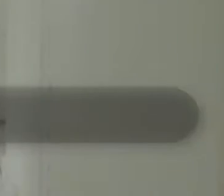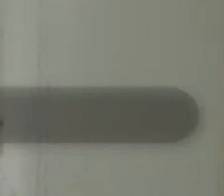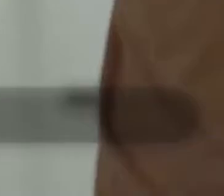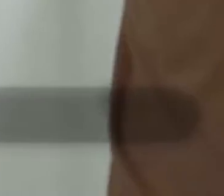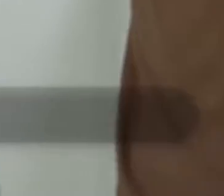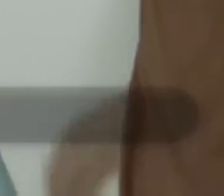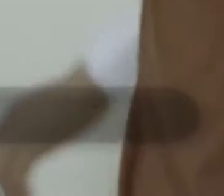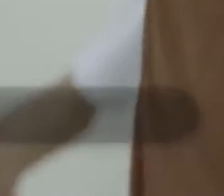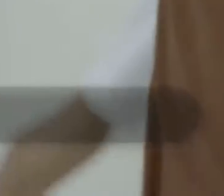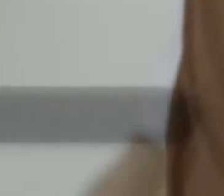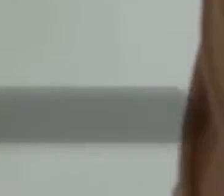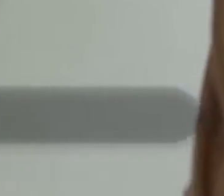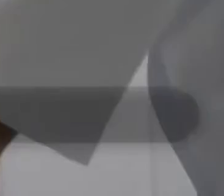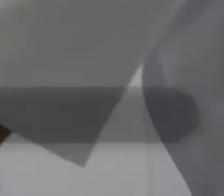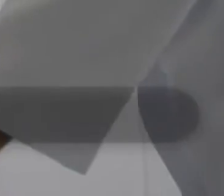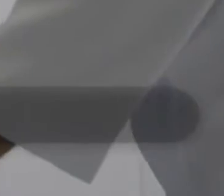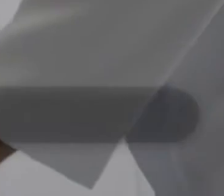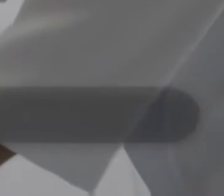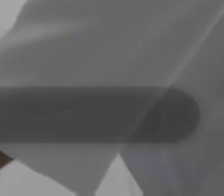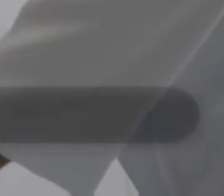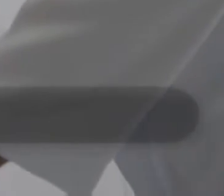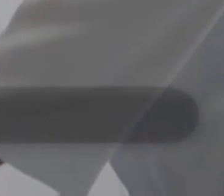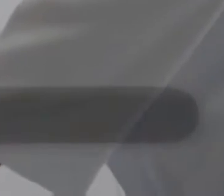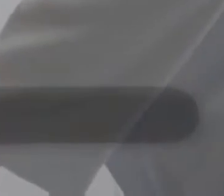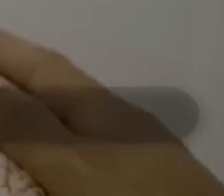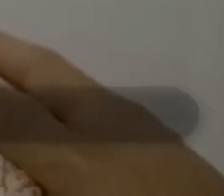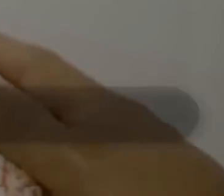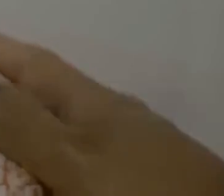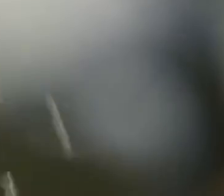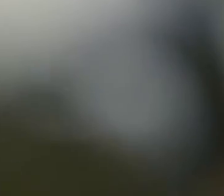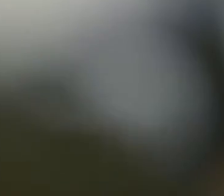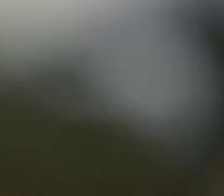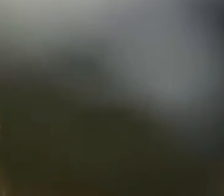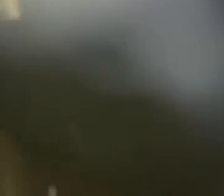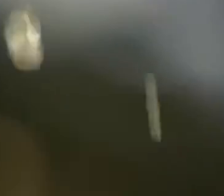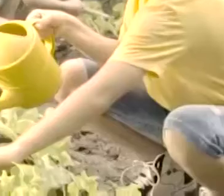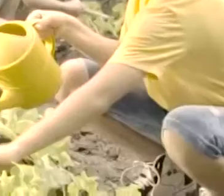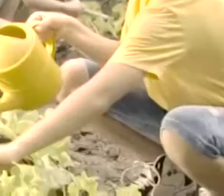doença. Nós crianças, junto com os idosos, somos as grandes vítimas.